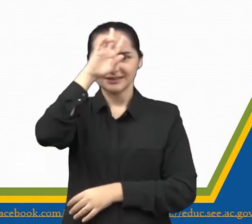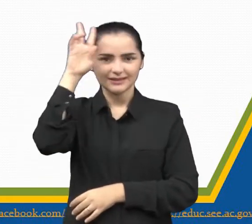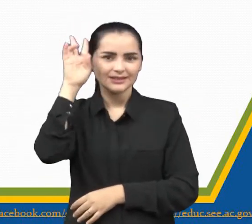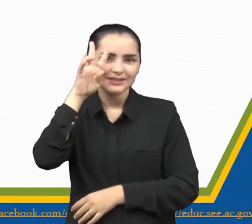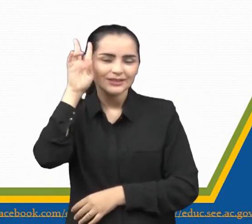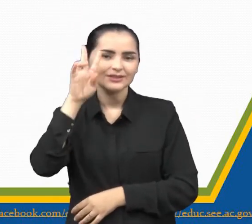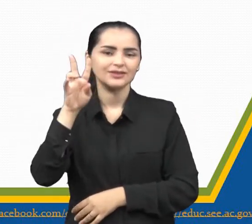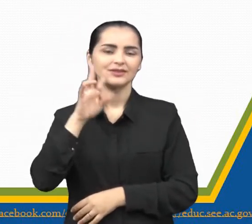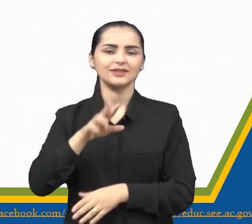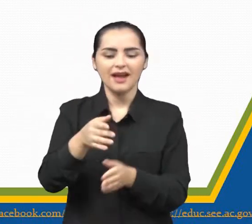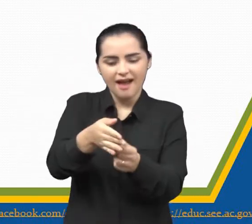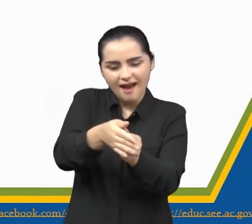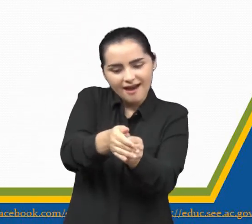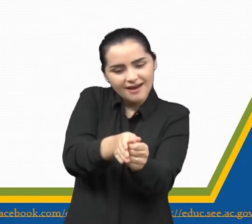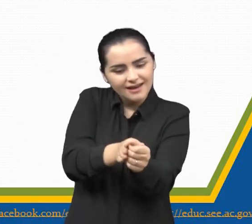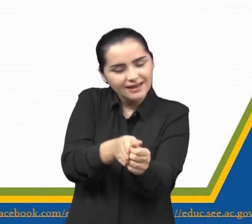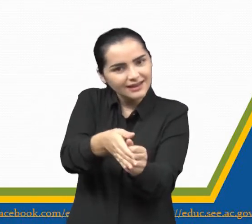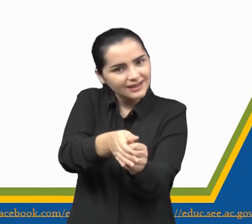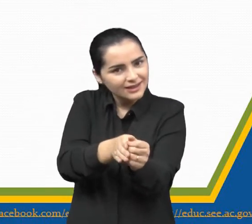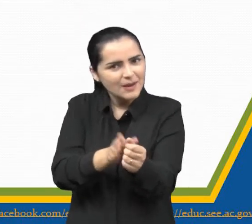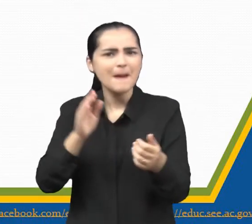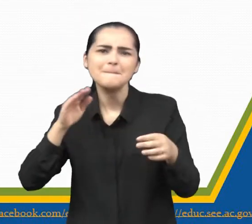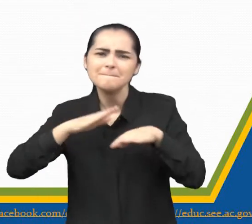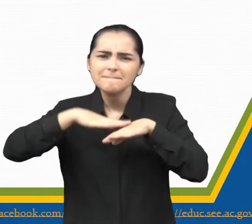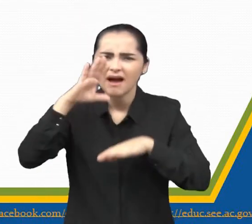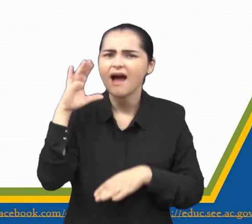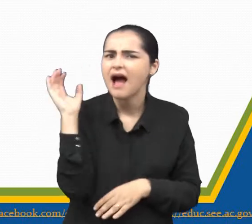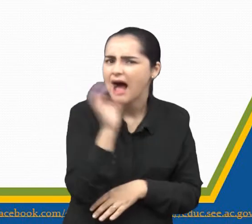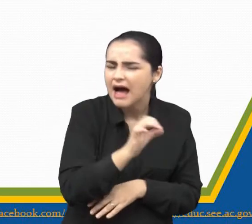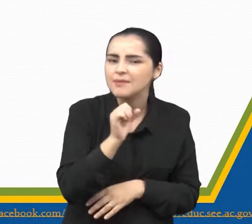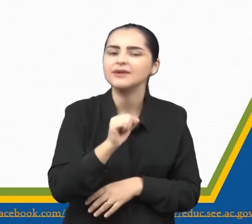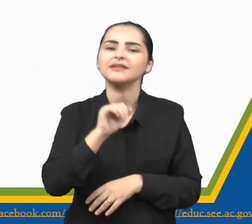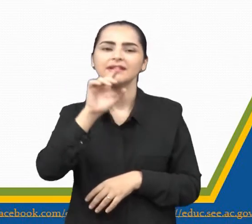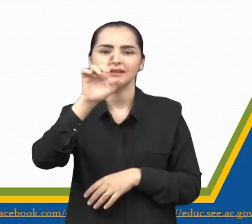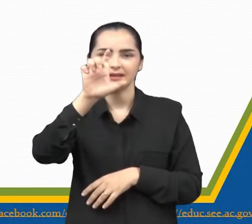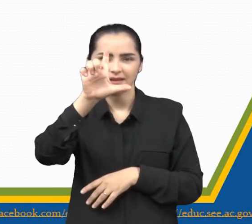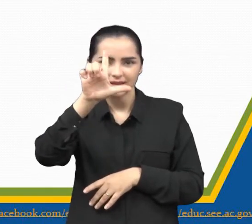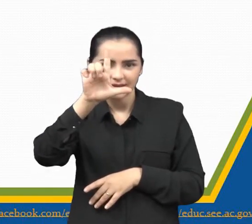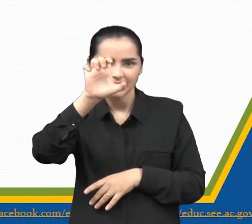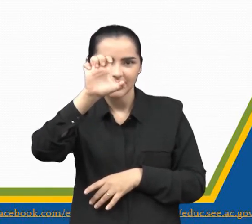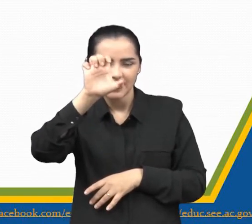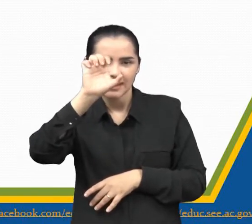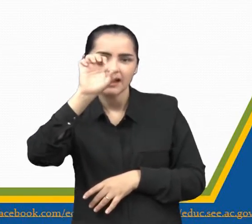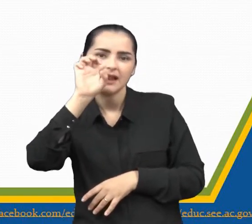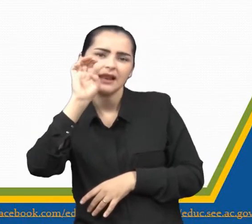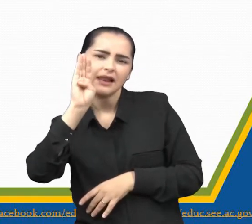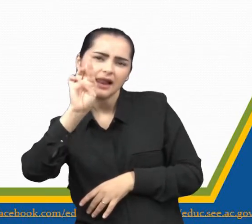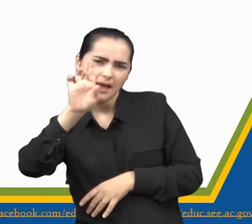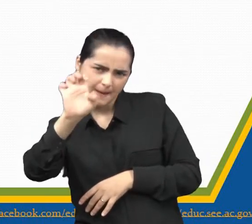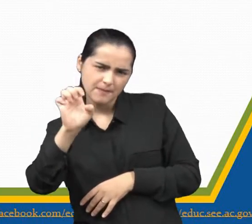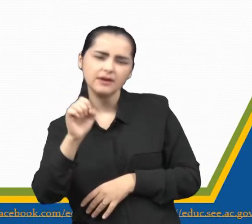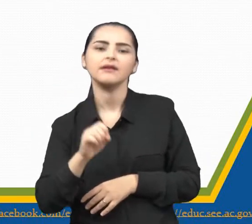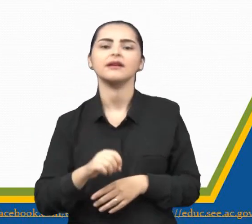tartaruga é mais rápida do que a lebre. B. A lebre é mais esperta do que a